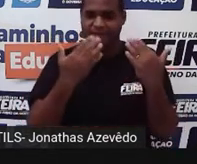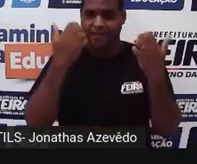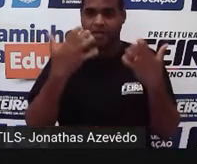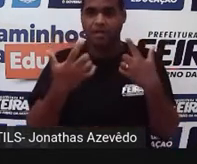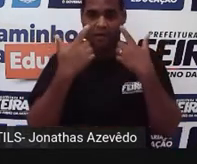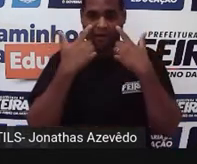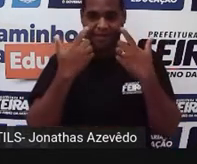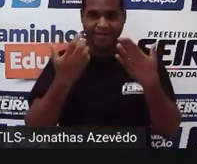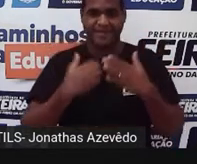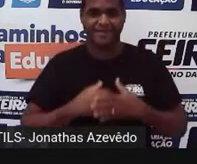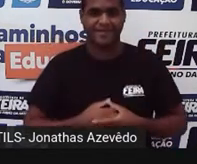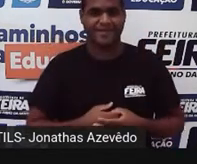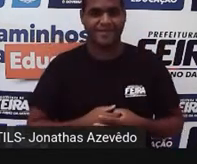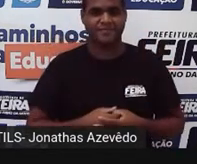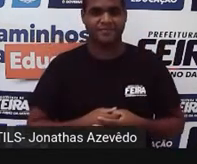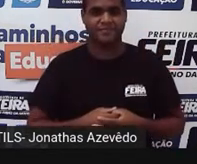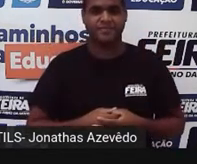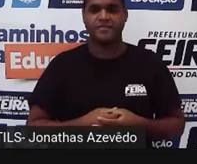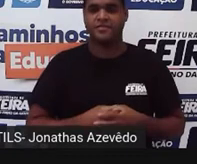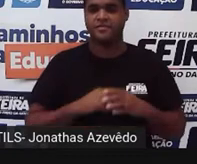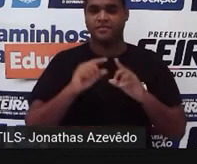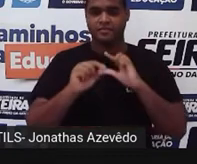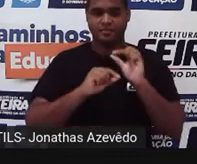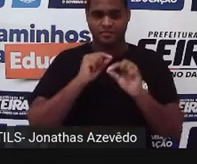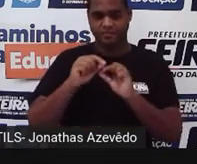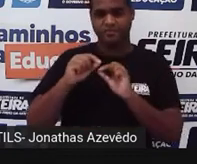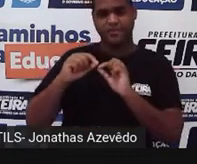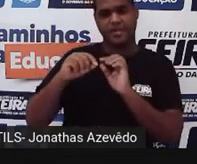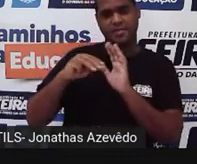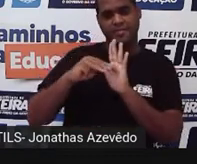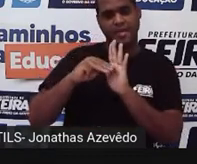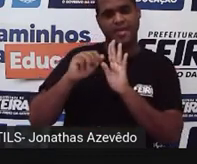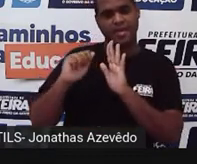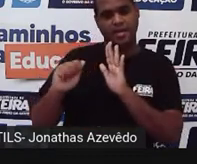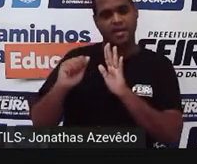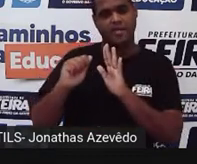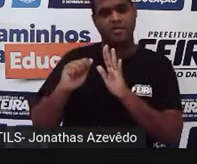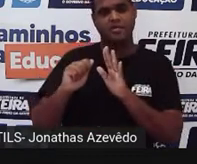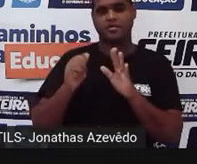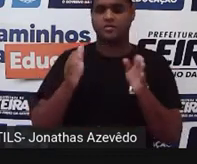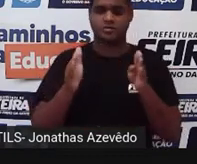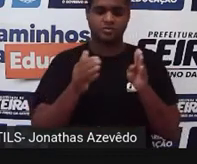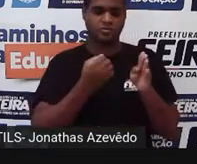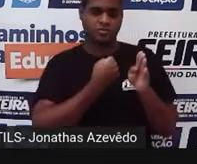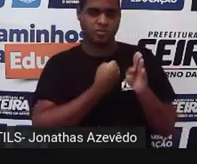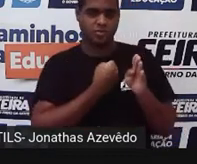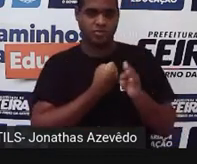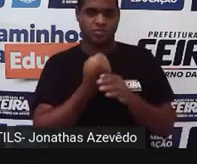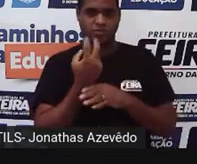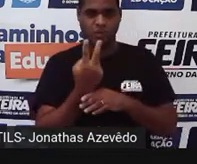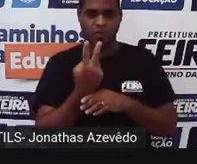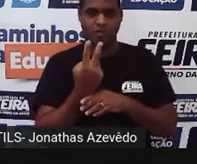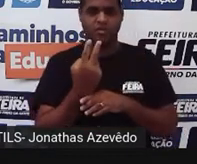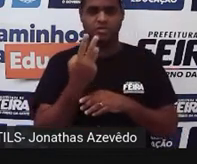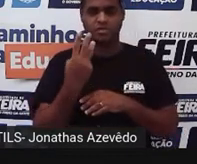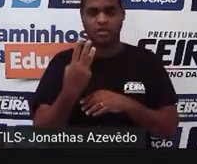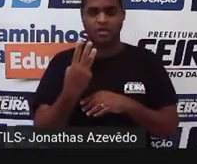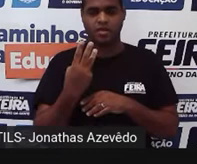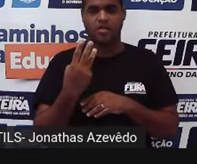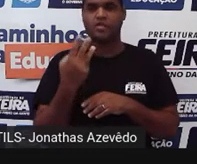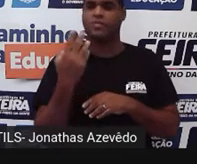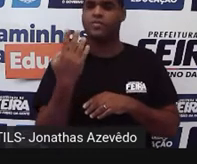olha só. Qual é a média aritmética entre os números 2,